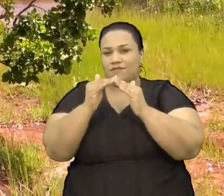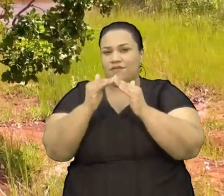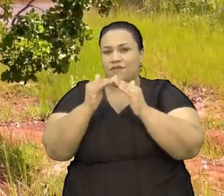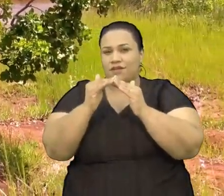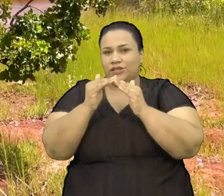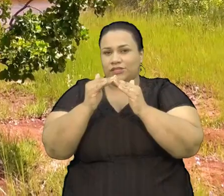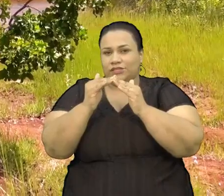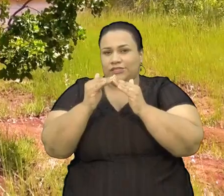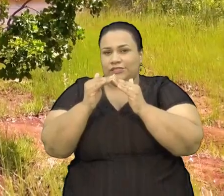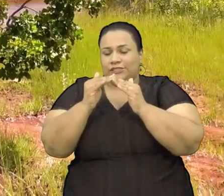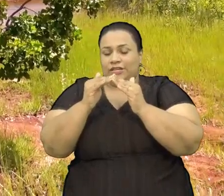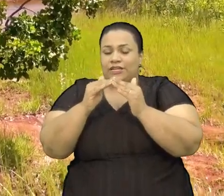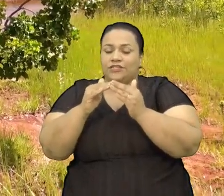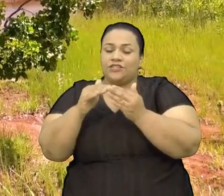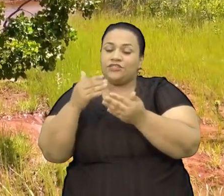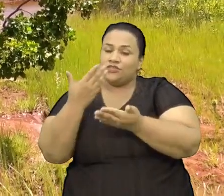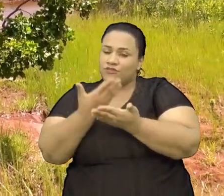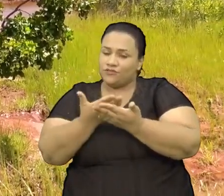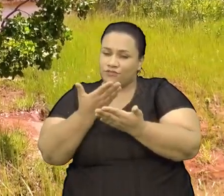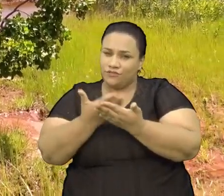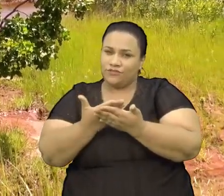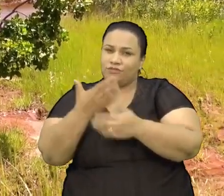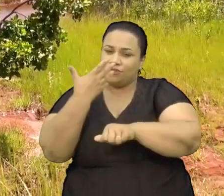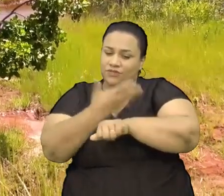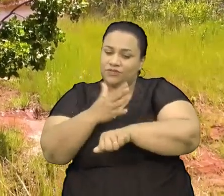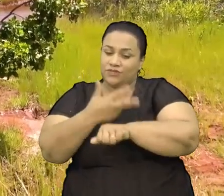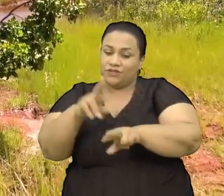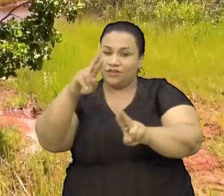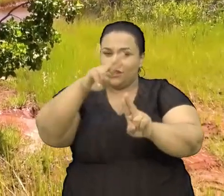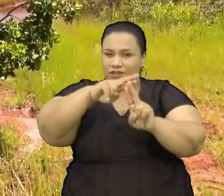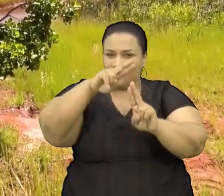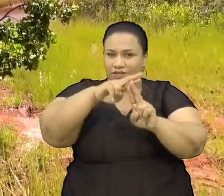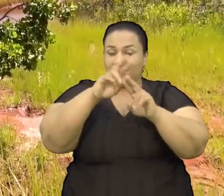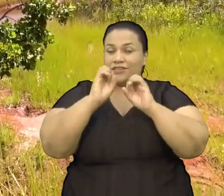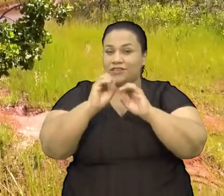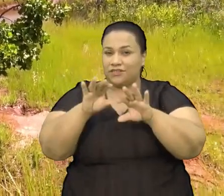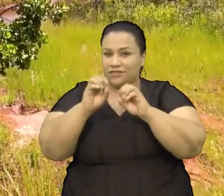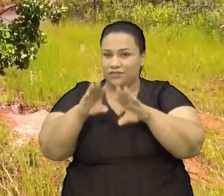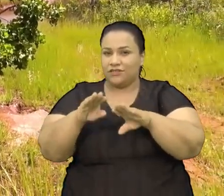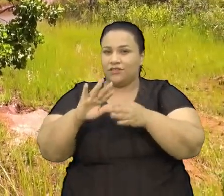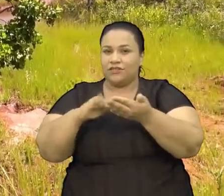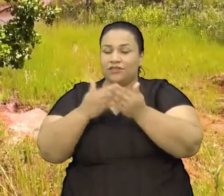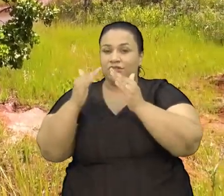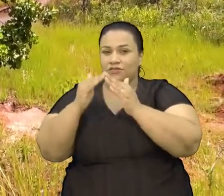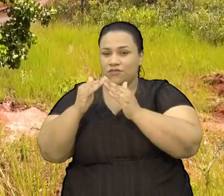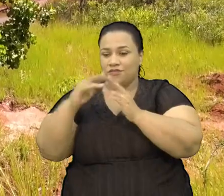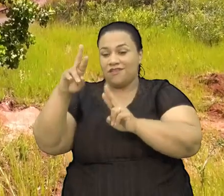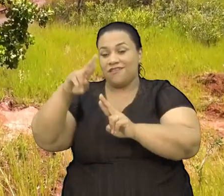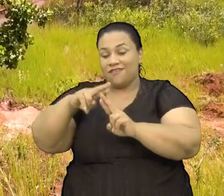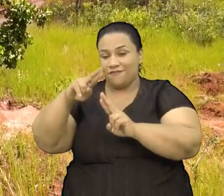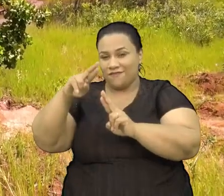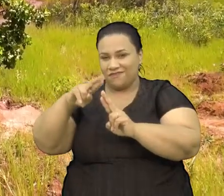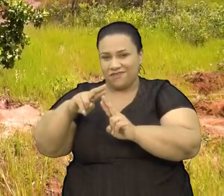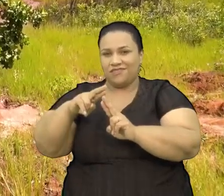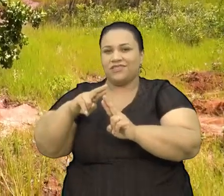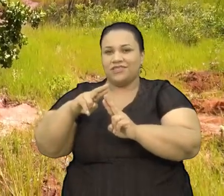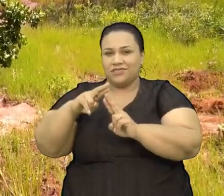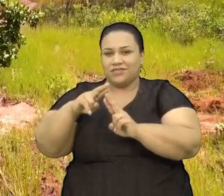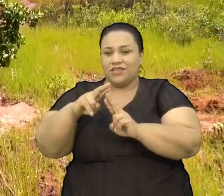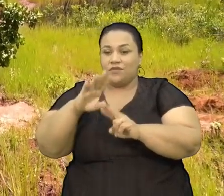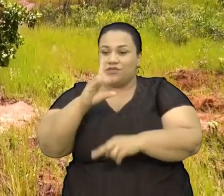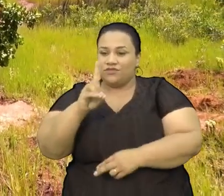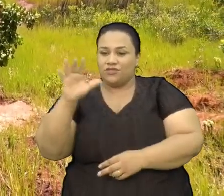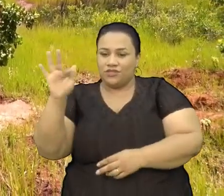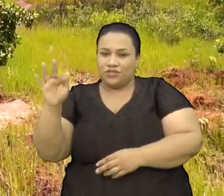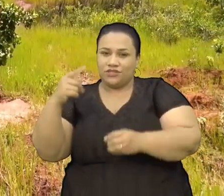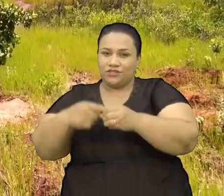Além de A gente trabalhar Nessa questão Da referência Na área Da educação A escola Acaba sendo Um polo De referência Também